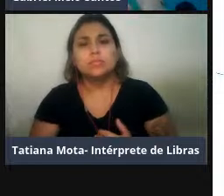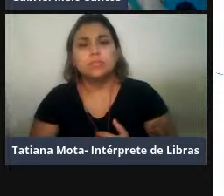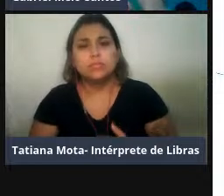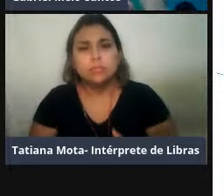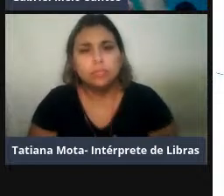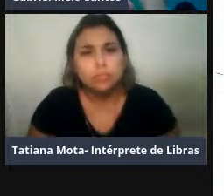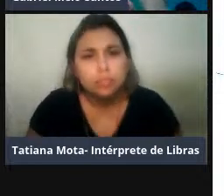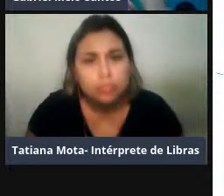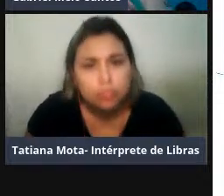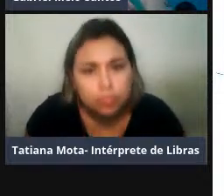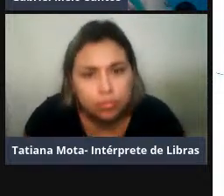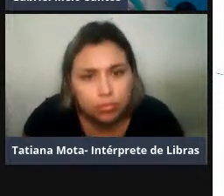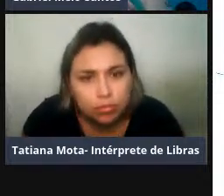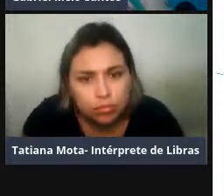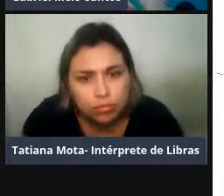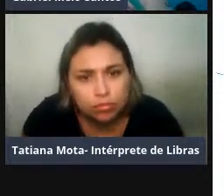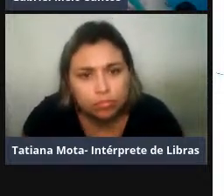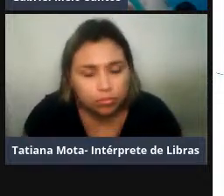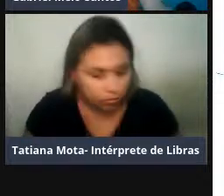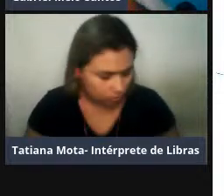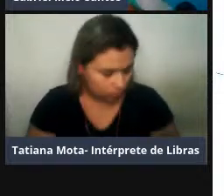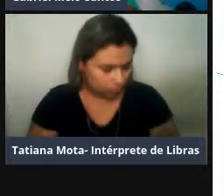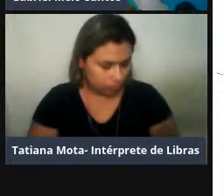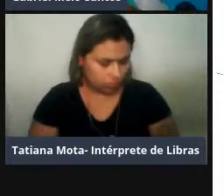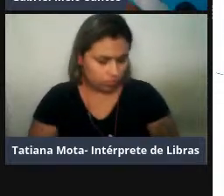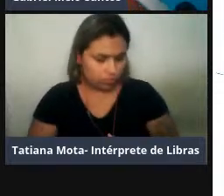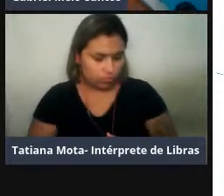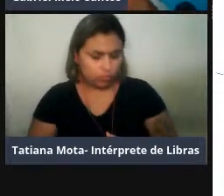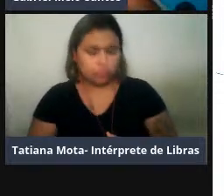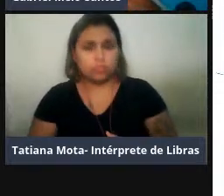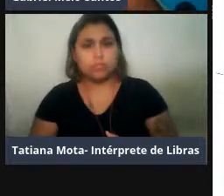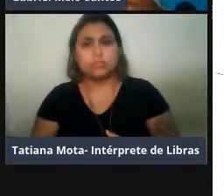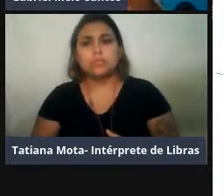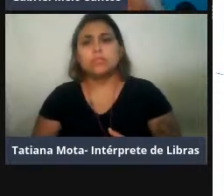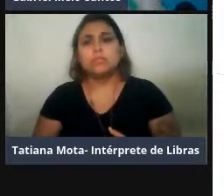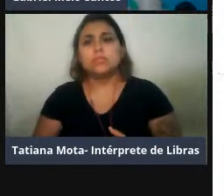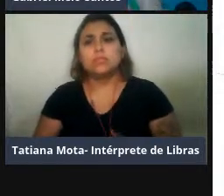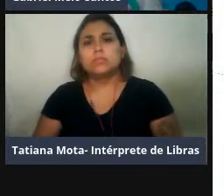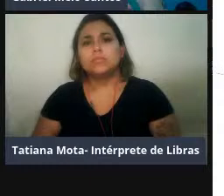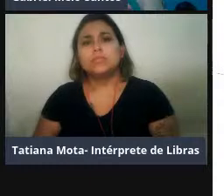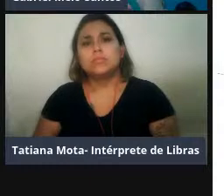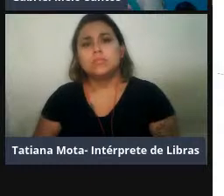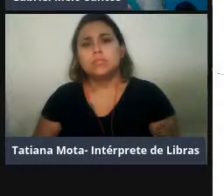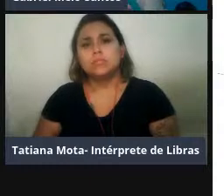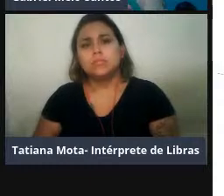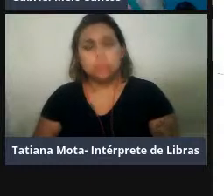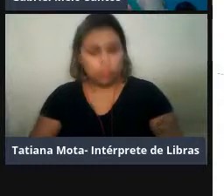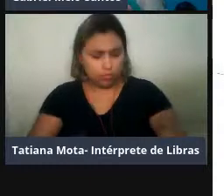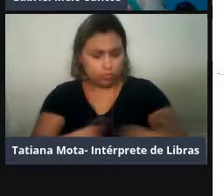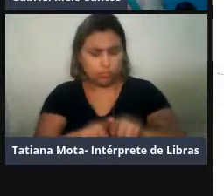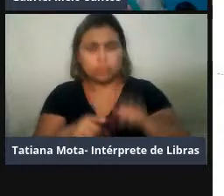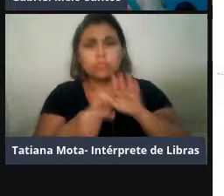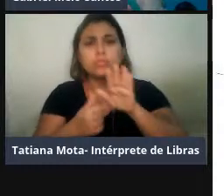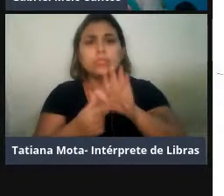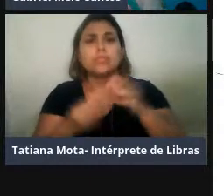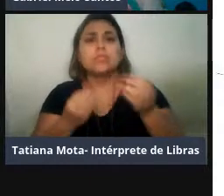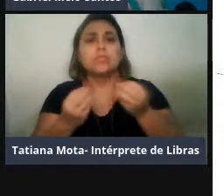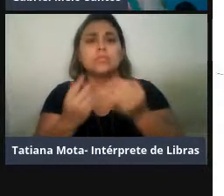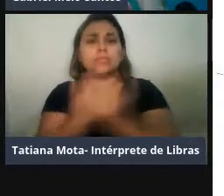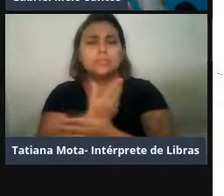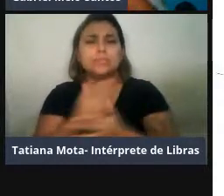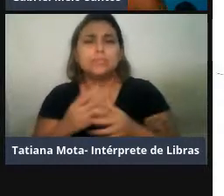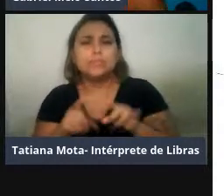-sexual, a gente foi ver se ela estava relacionada a algum tipo de evento comportamental específico, algum despreito de superfície